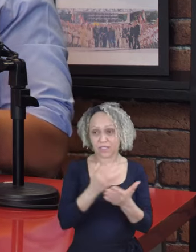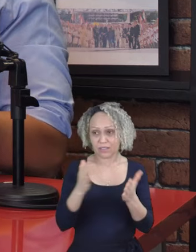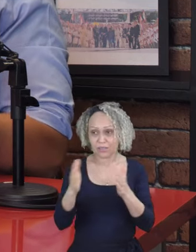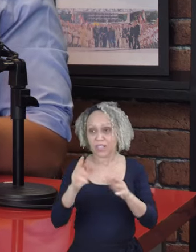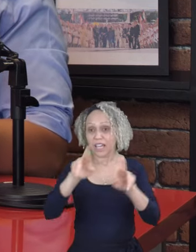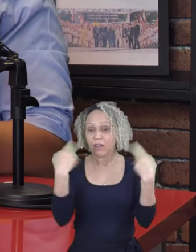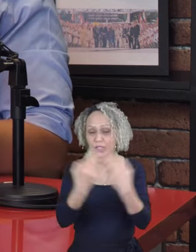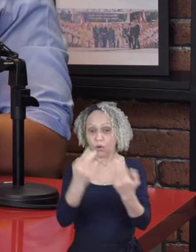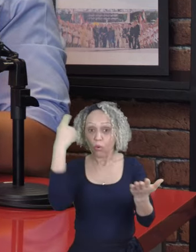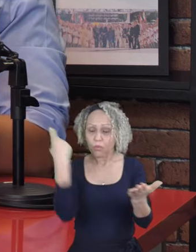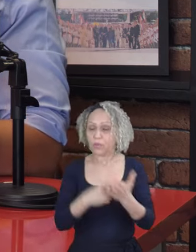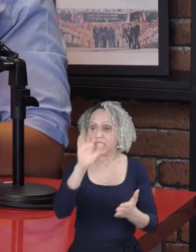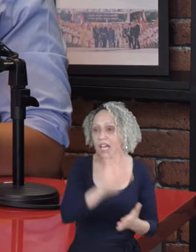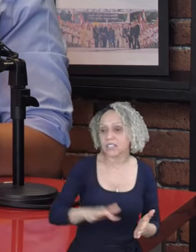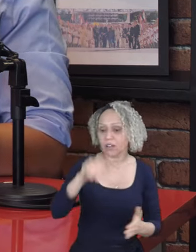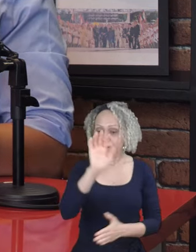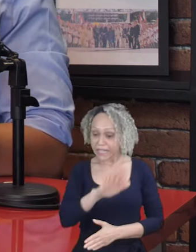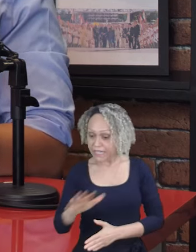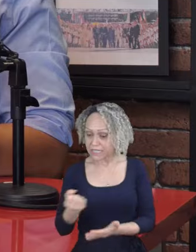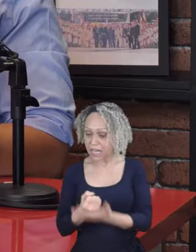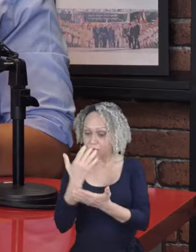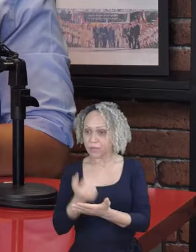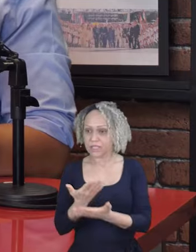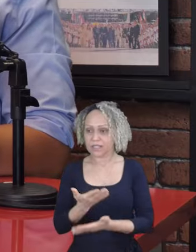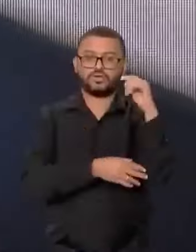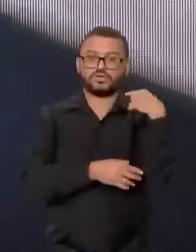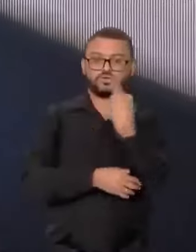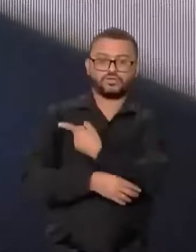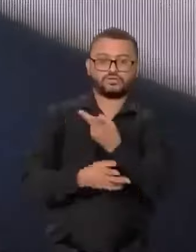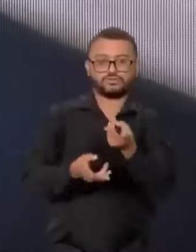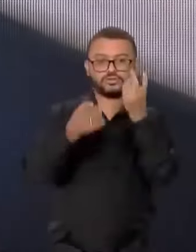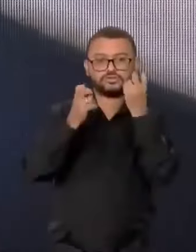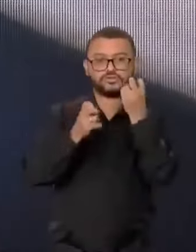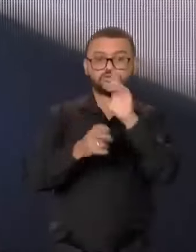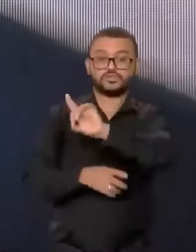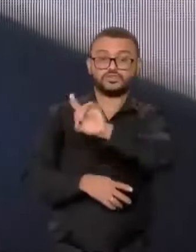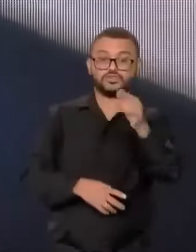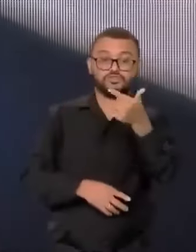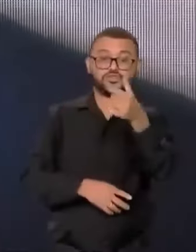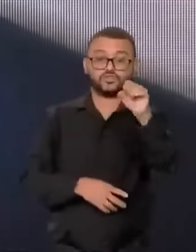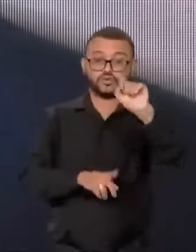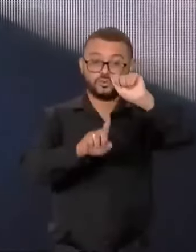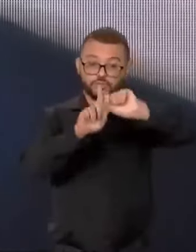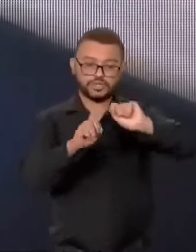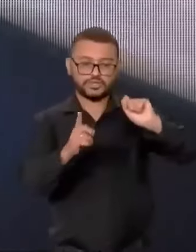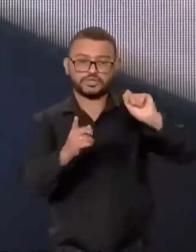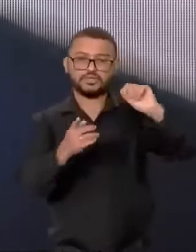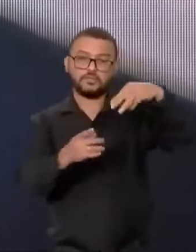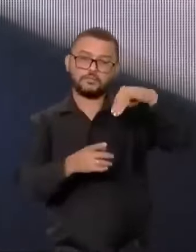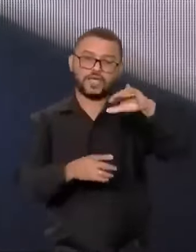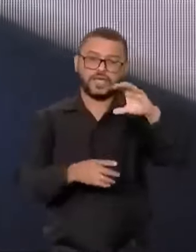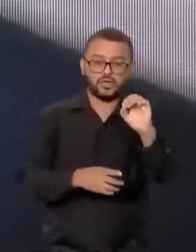durante a reunião sobre o Compromisso Nacional Criança Alfabetizada. Dia 28 de maio de